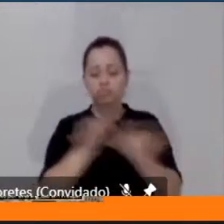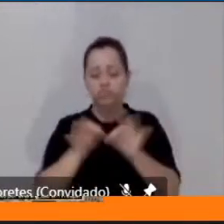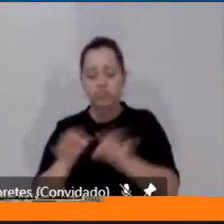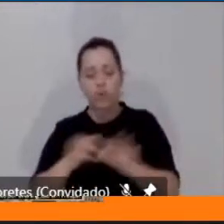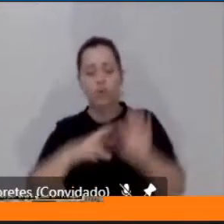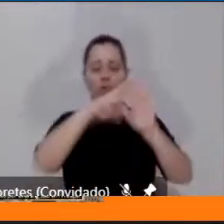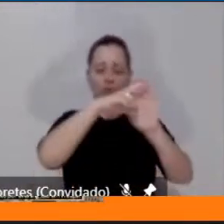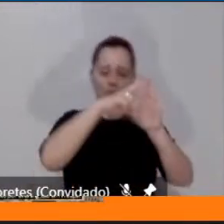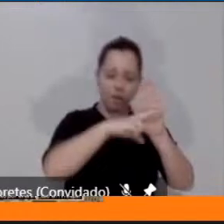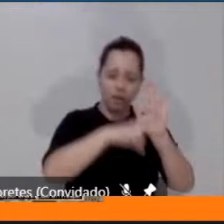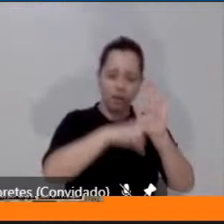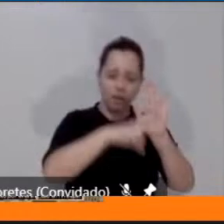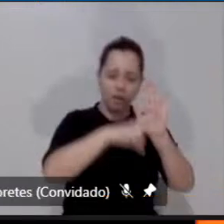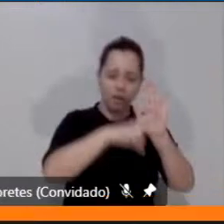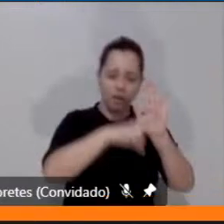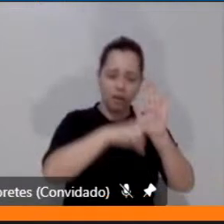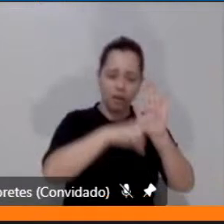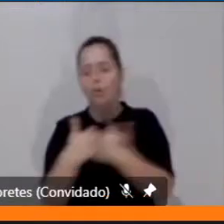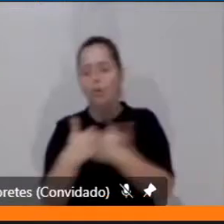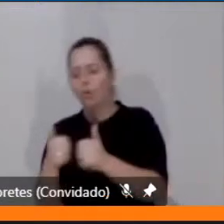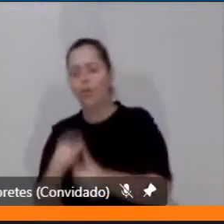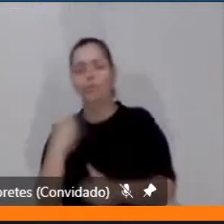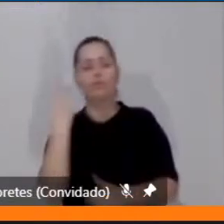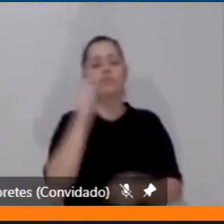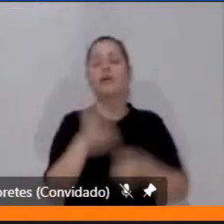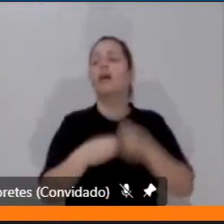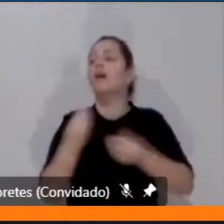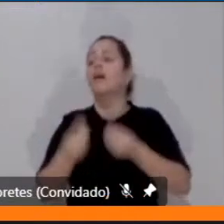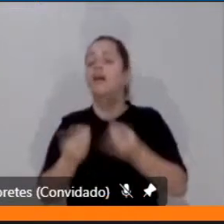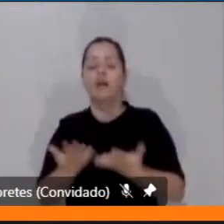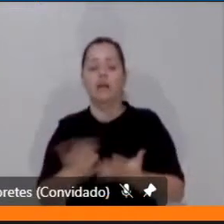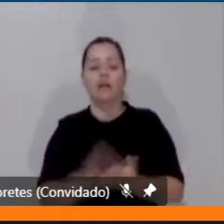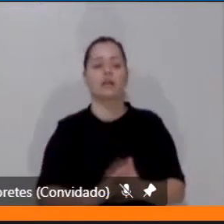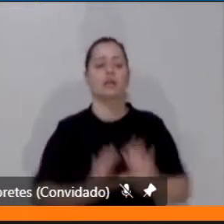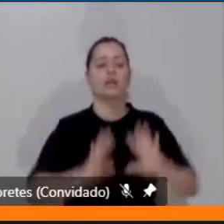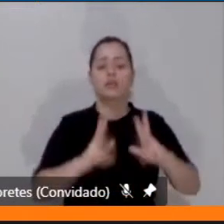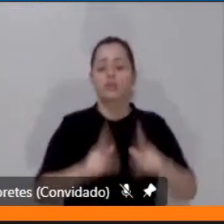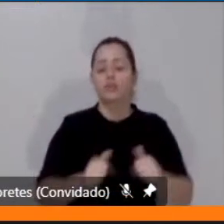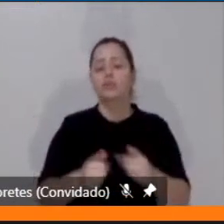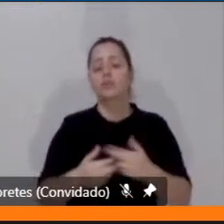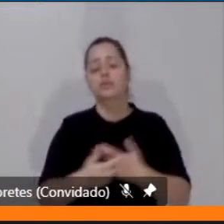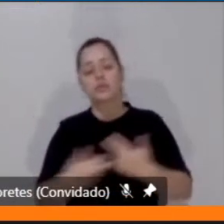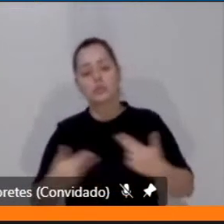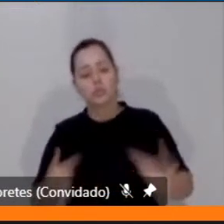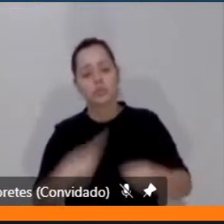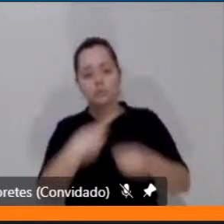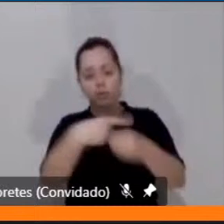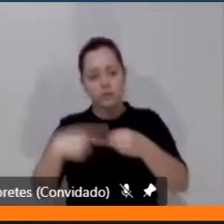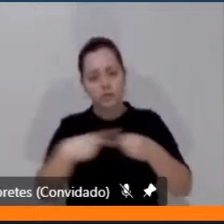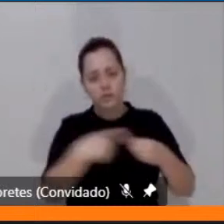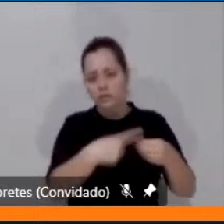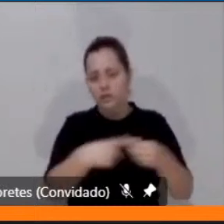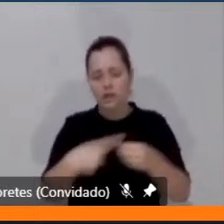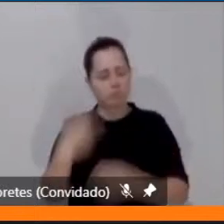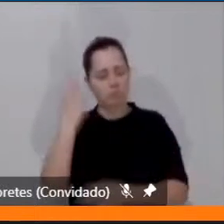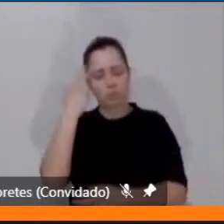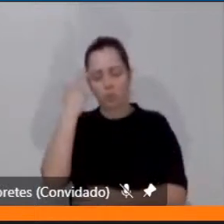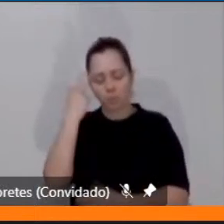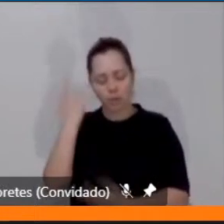o ônibus, qual a tarifa, é talvez das atividades urbanas mais normatizado.